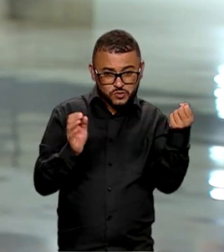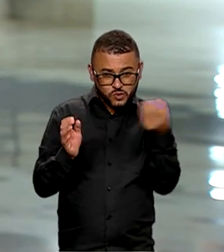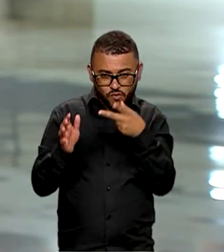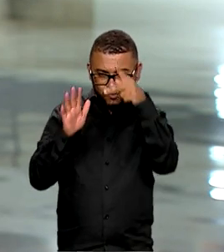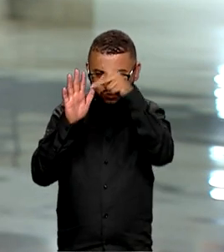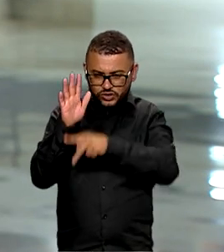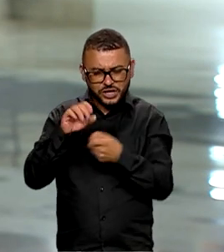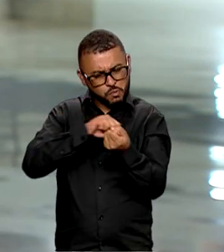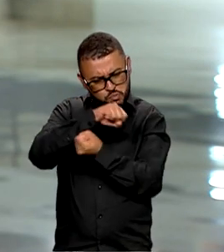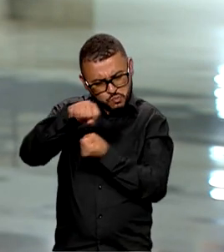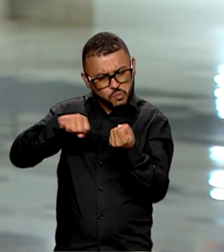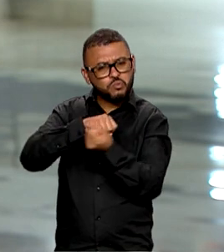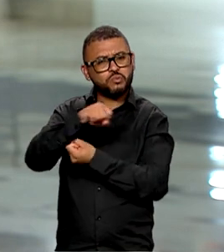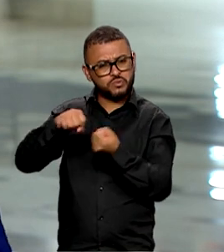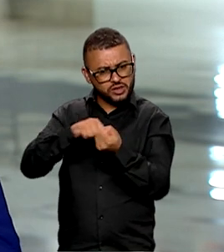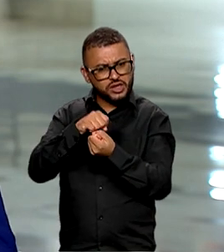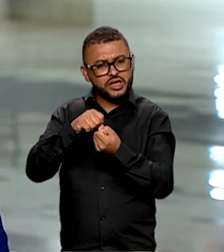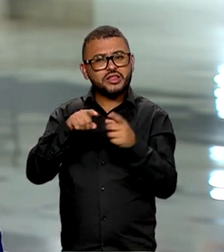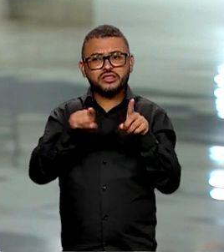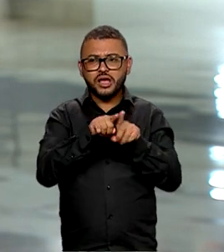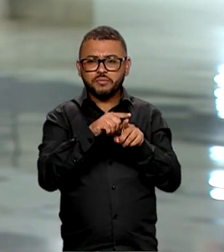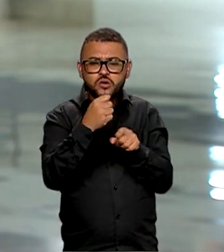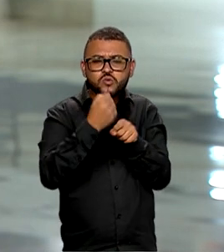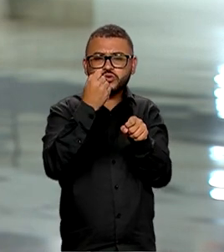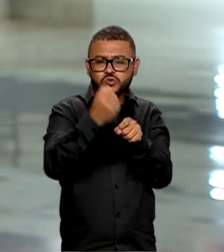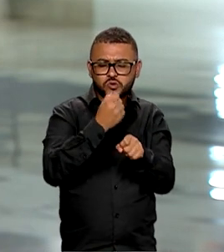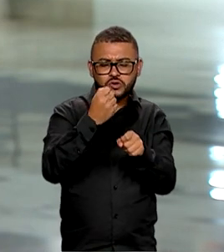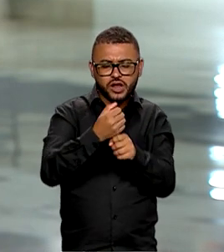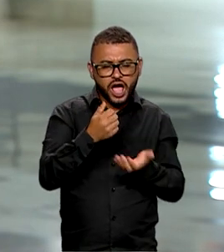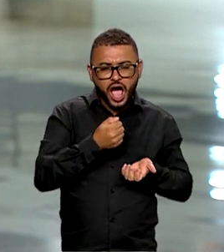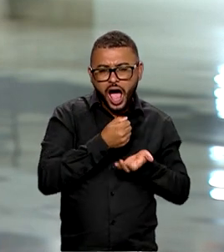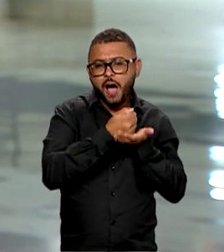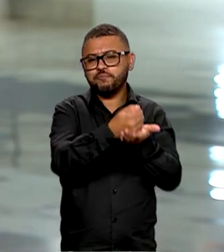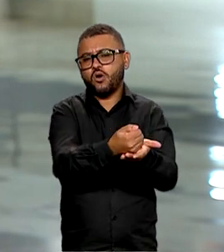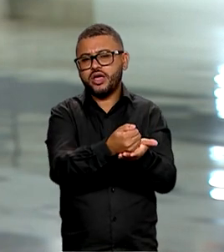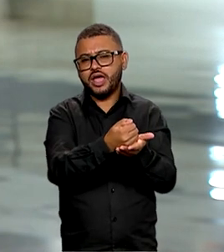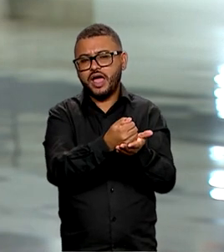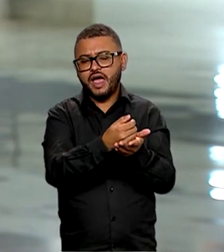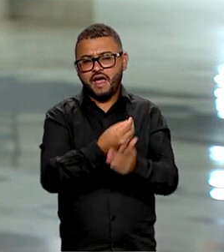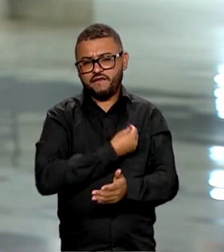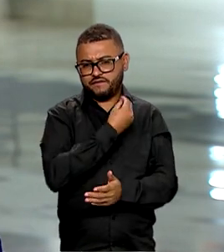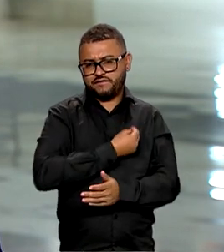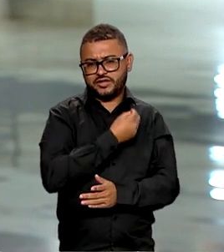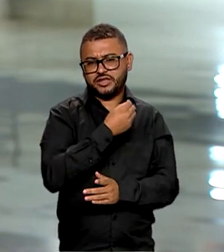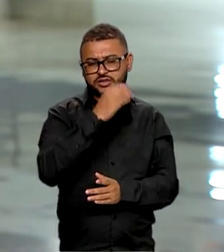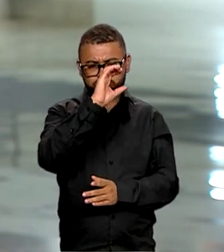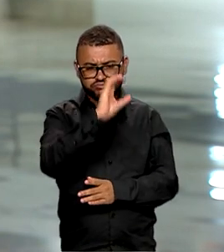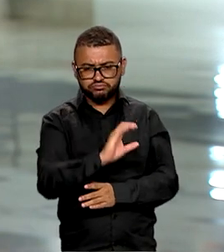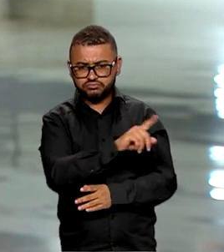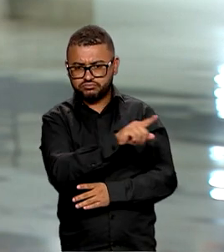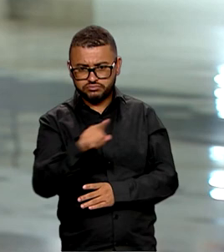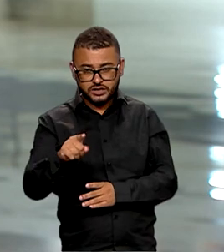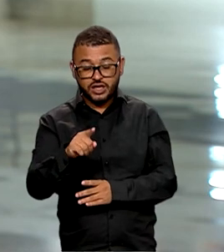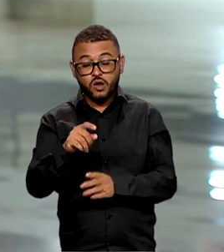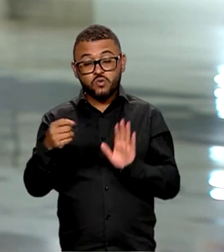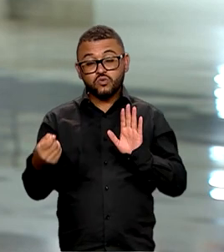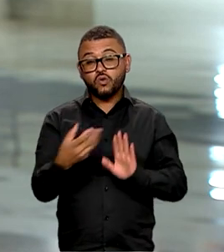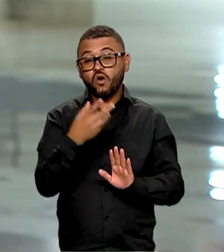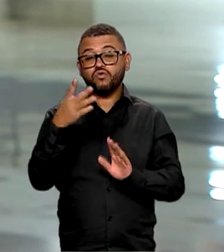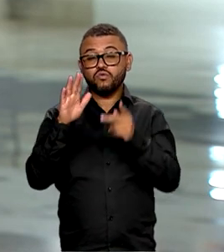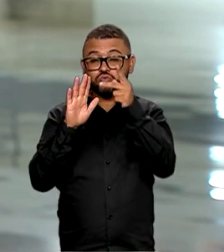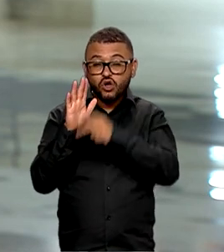sustentabilidade e obras que devem impactar diretamente a vida do cidadão. A nova versão do PAC